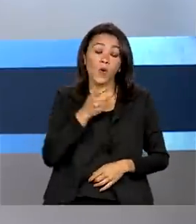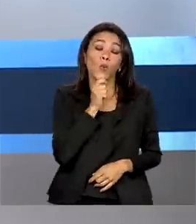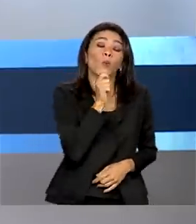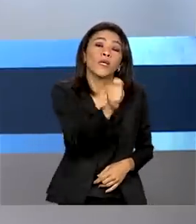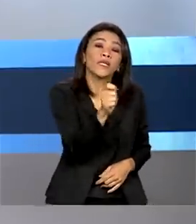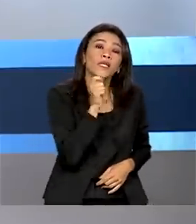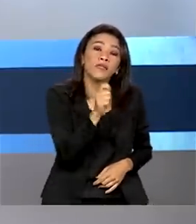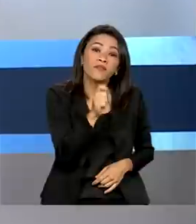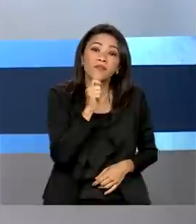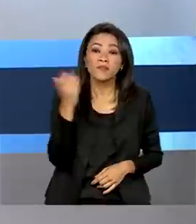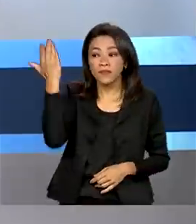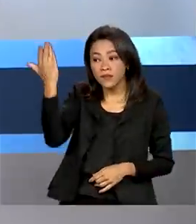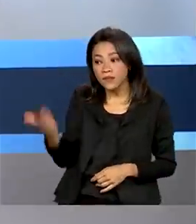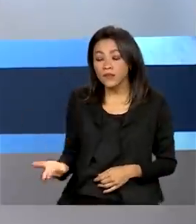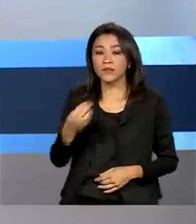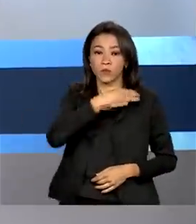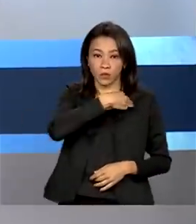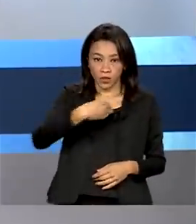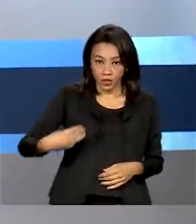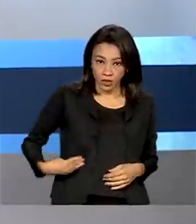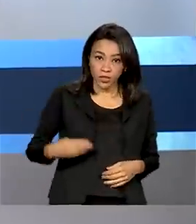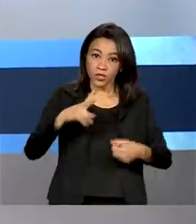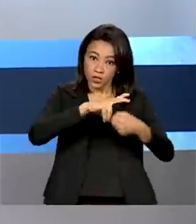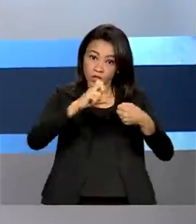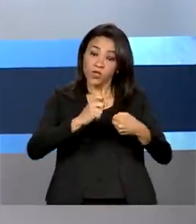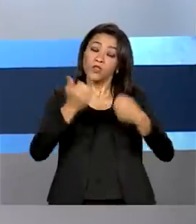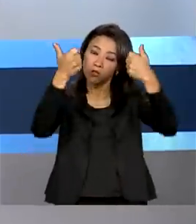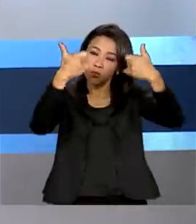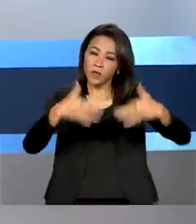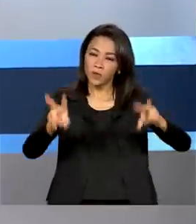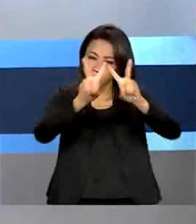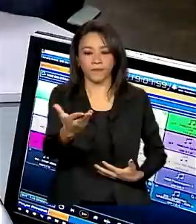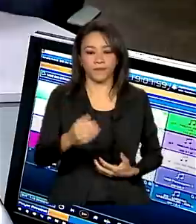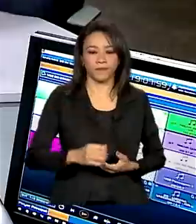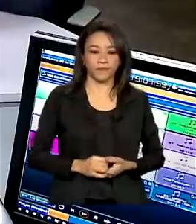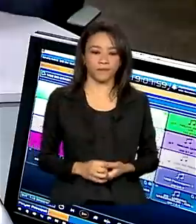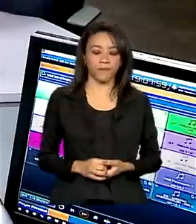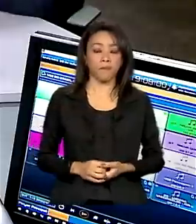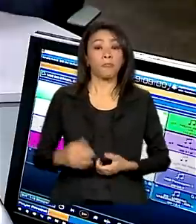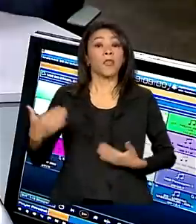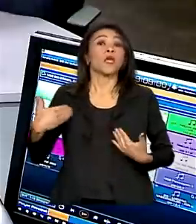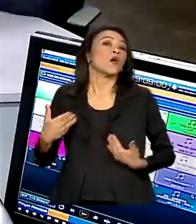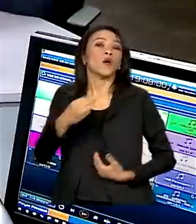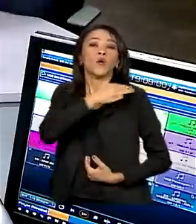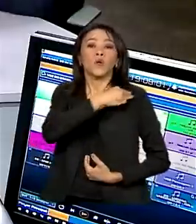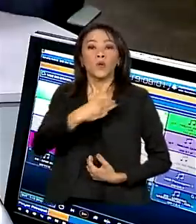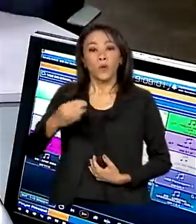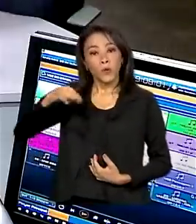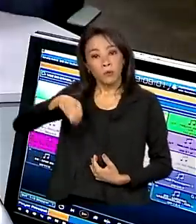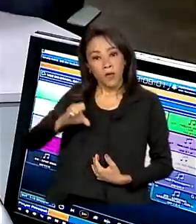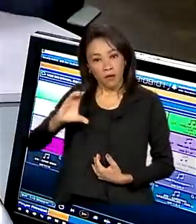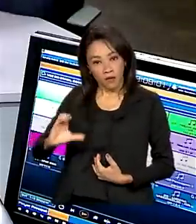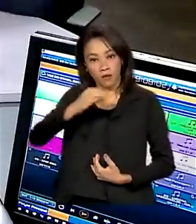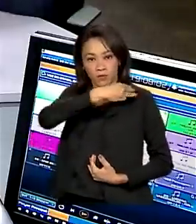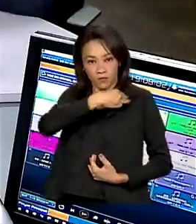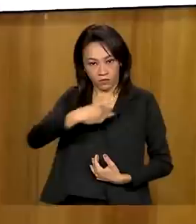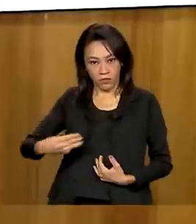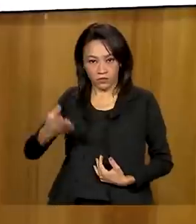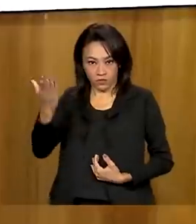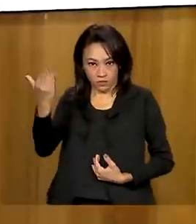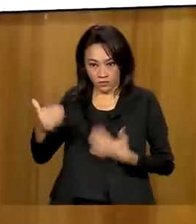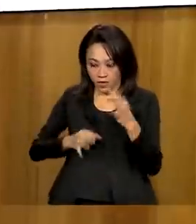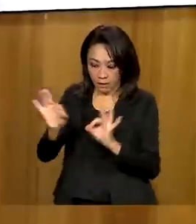de rádio A Voz do Brasil, o ministro da Educação falou sobre a medida. O Ministério da Educação vai preparar uma série de materiais,